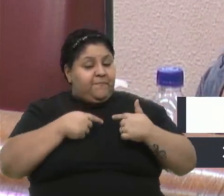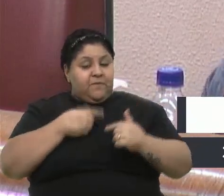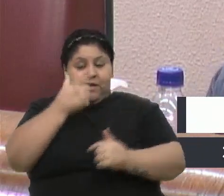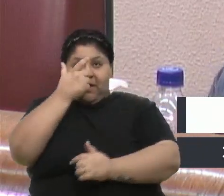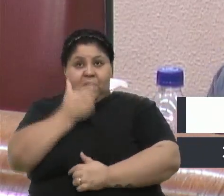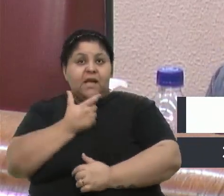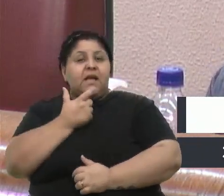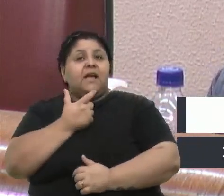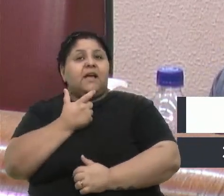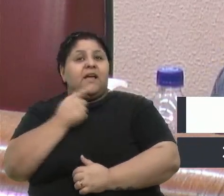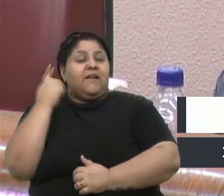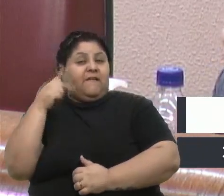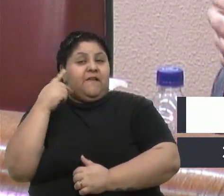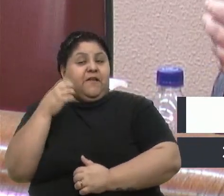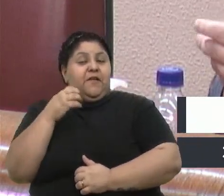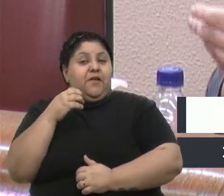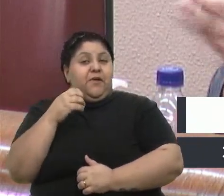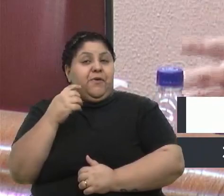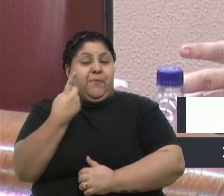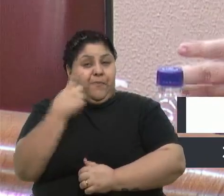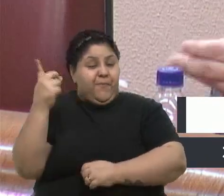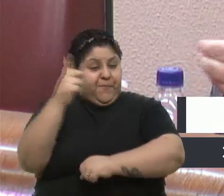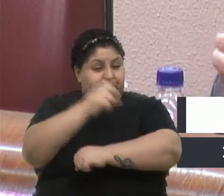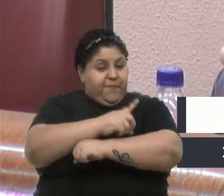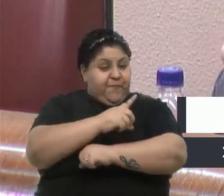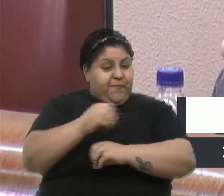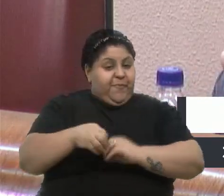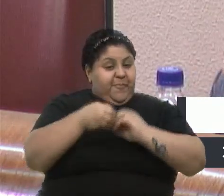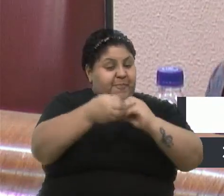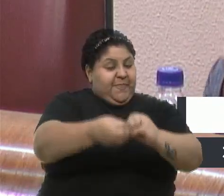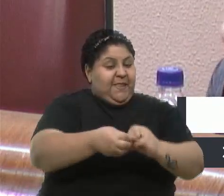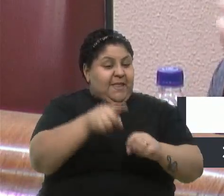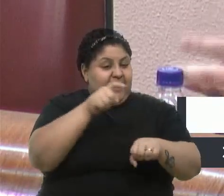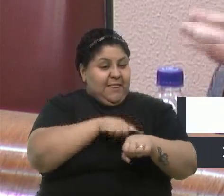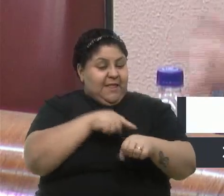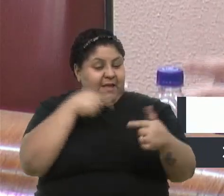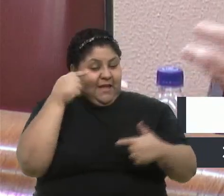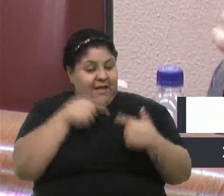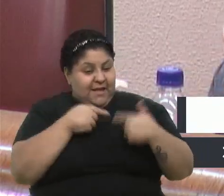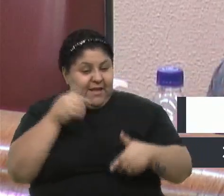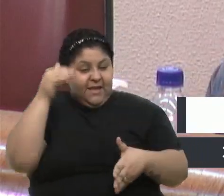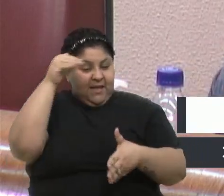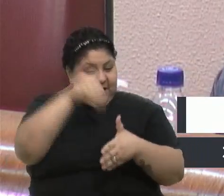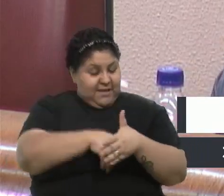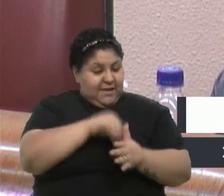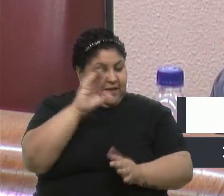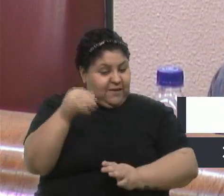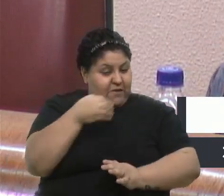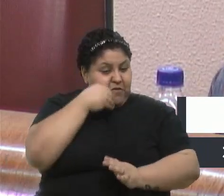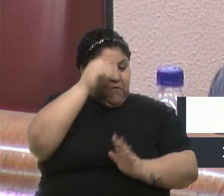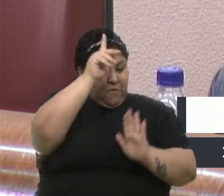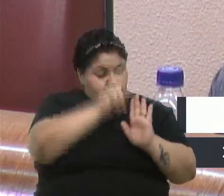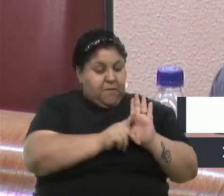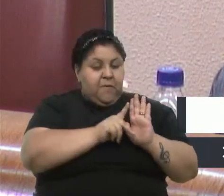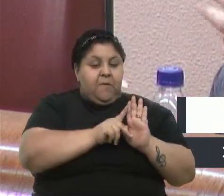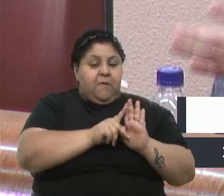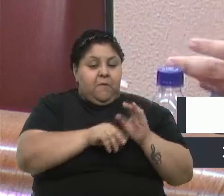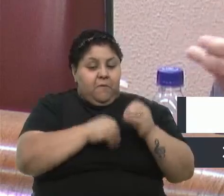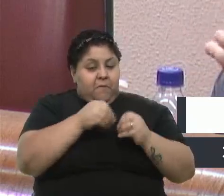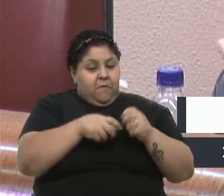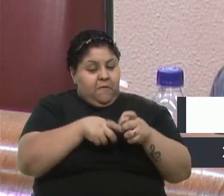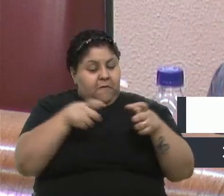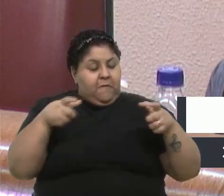ser, em vez de ser vereador por um dia, para nós dar tempo para eles discutirem e para eles votarem realmente um projeto com maior